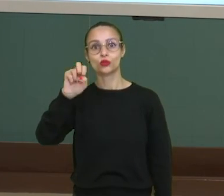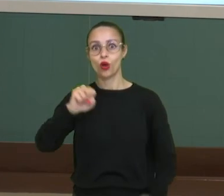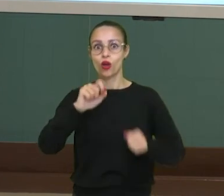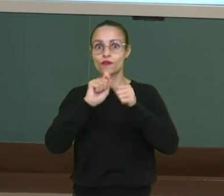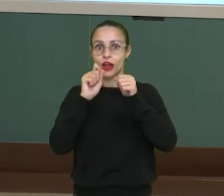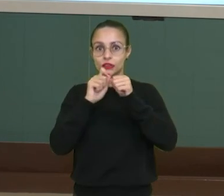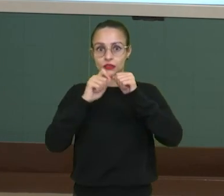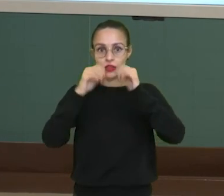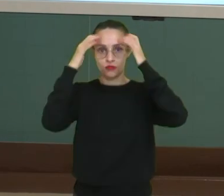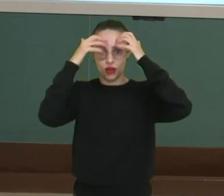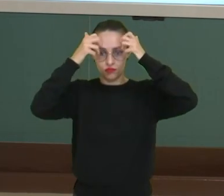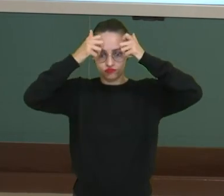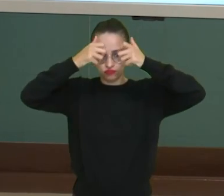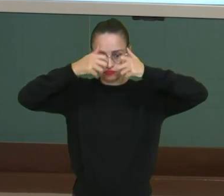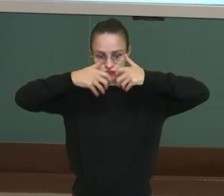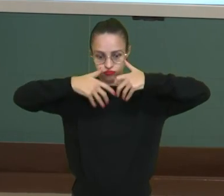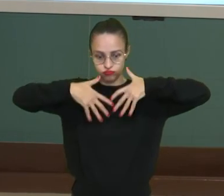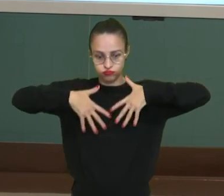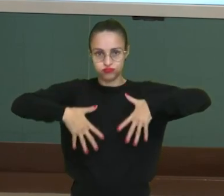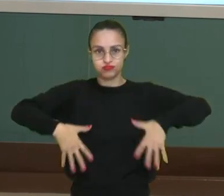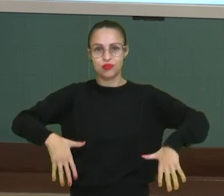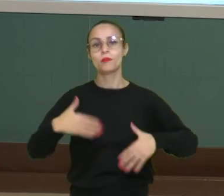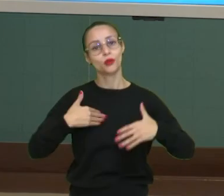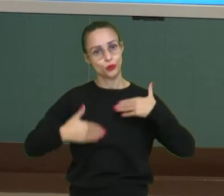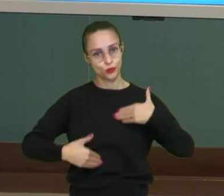como elas se espalham pelo nosso corpo.